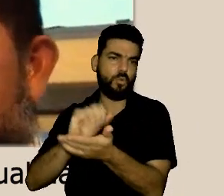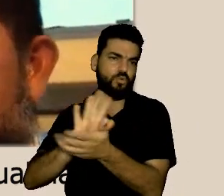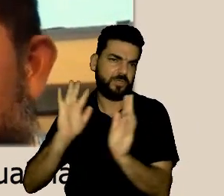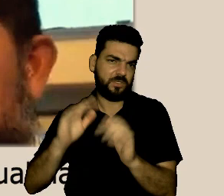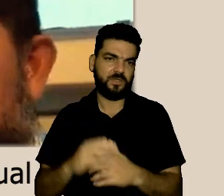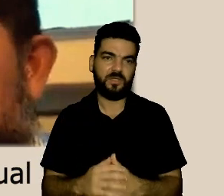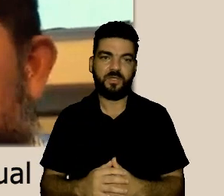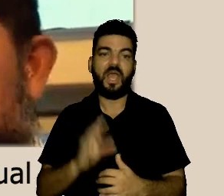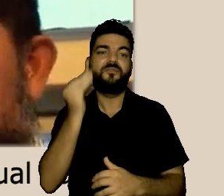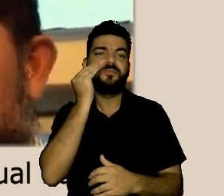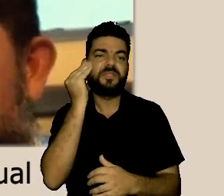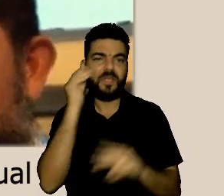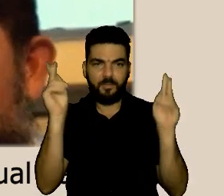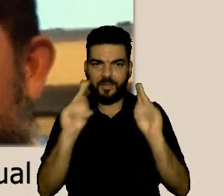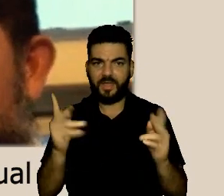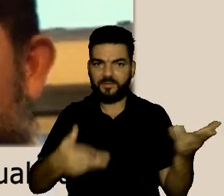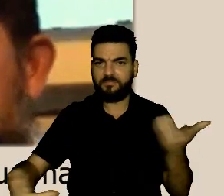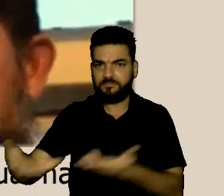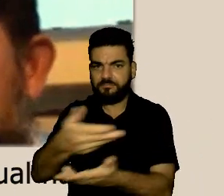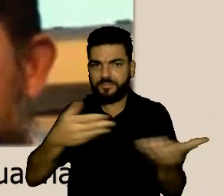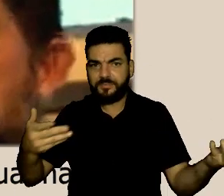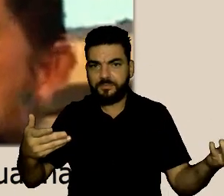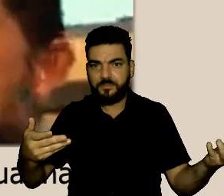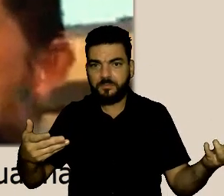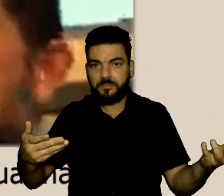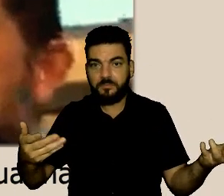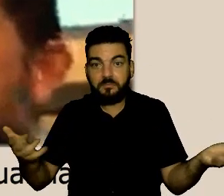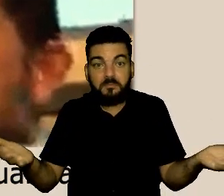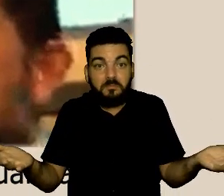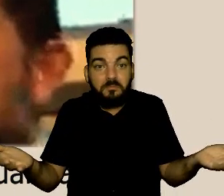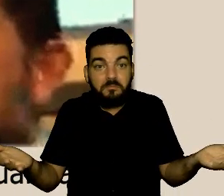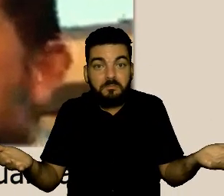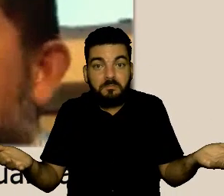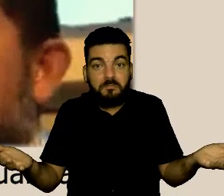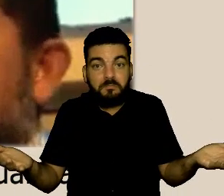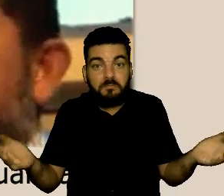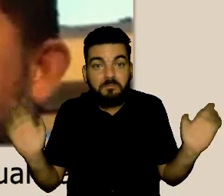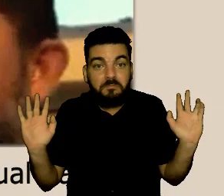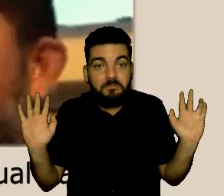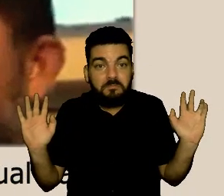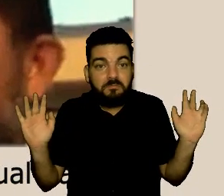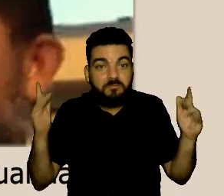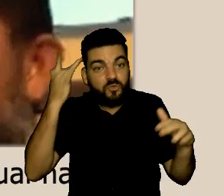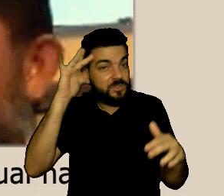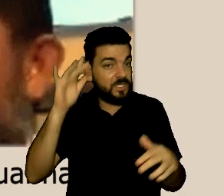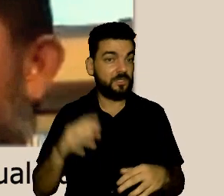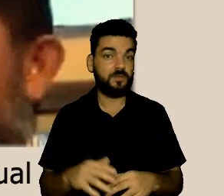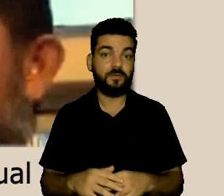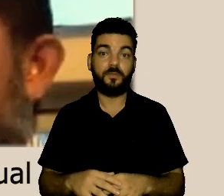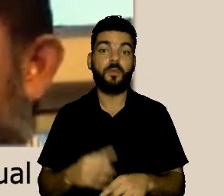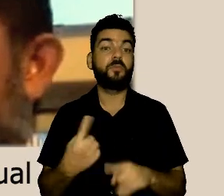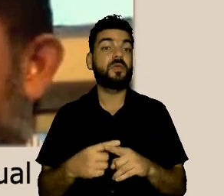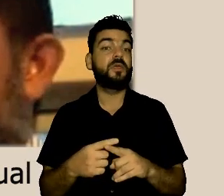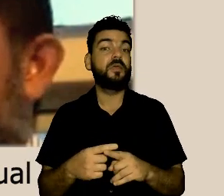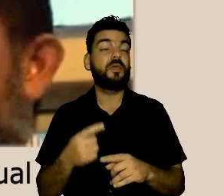a uma advertência mas para restaurar os vínculos vamos fazer uma mediação de imediato